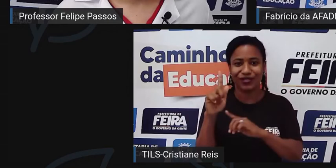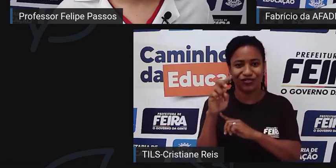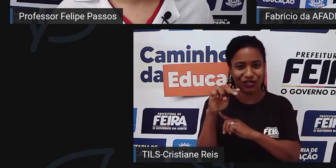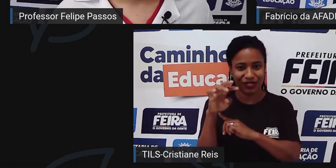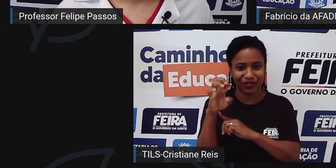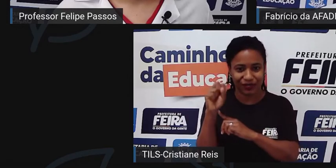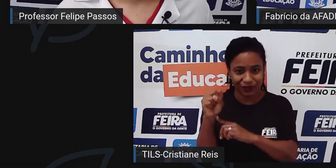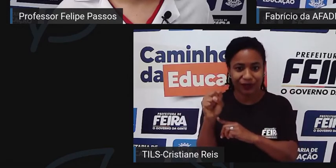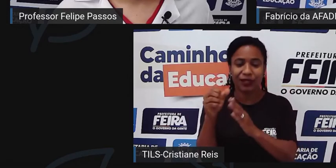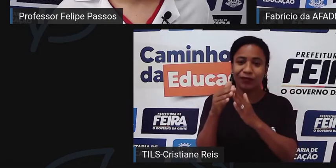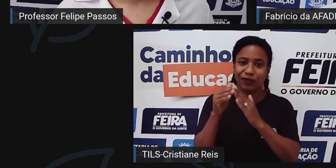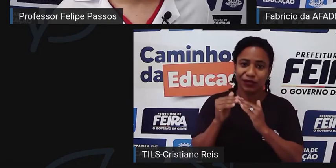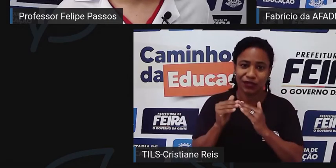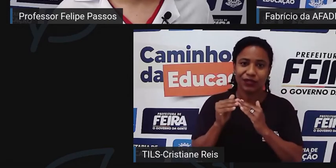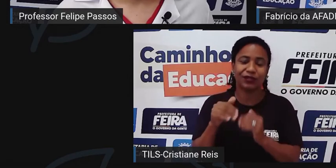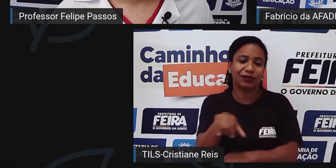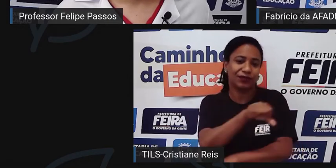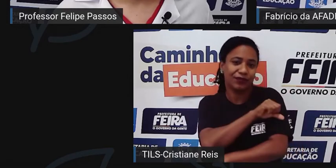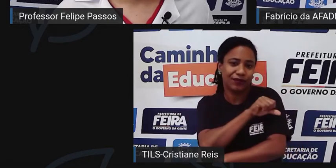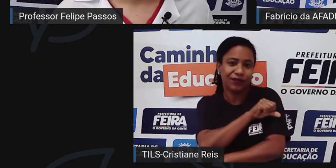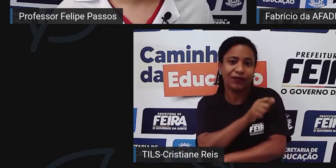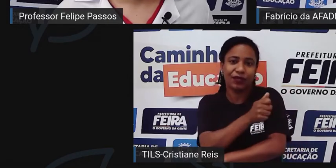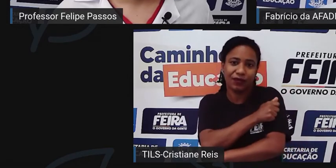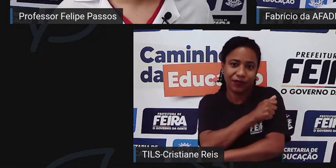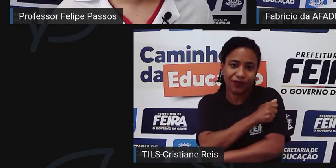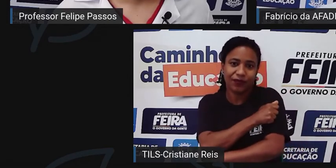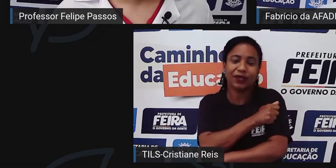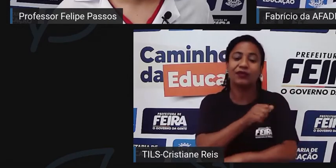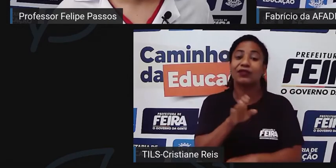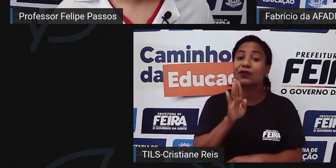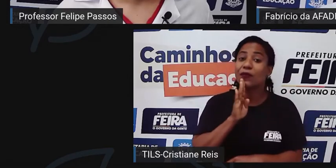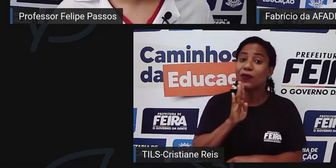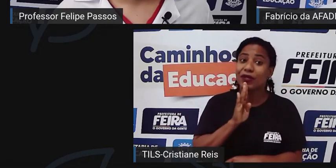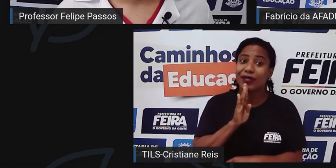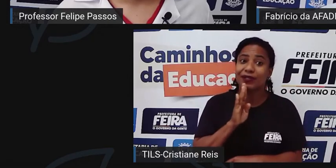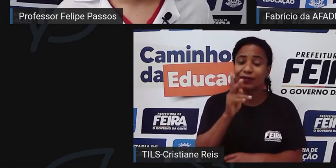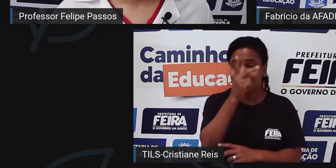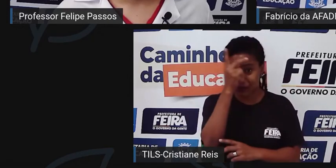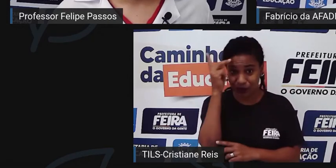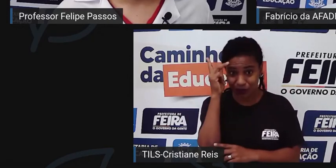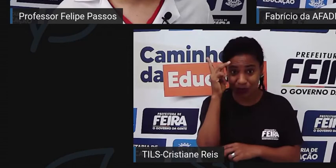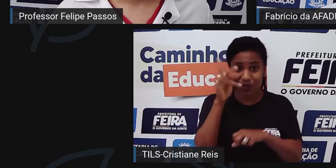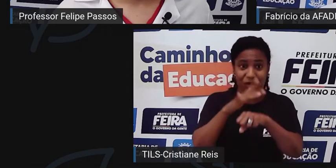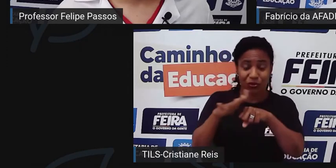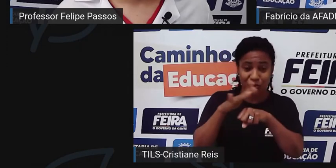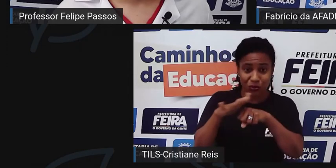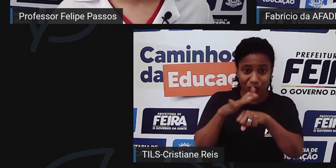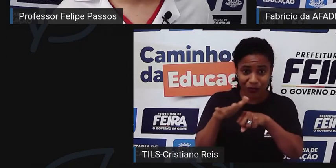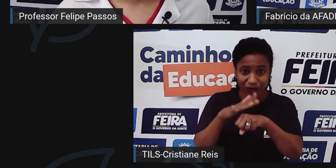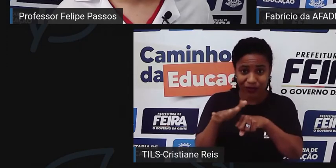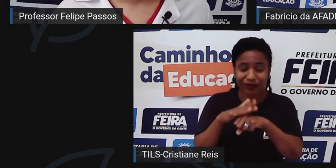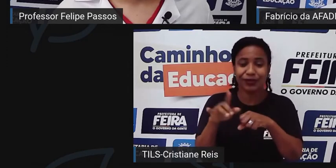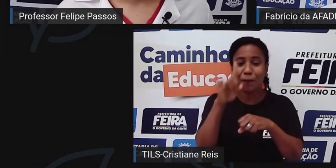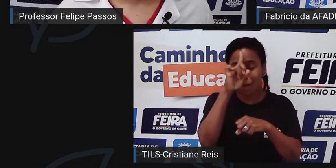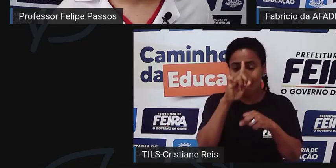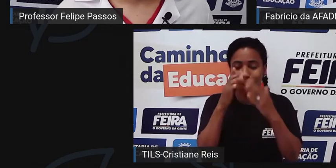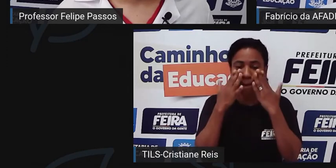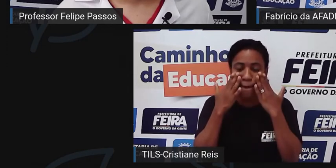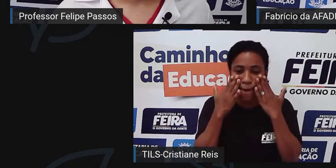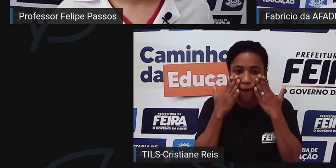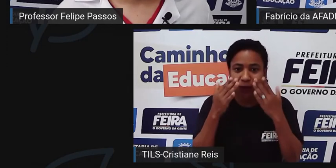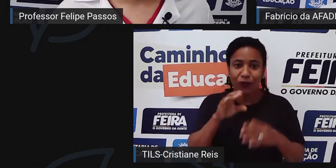os alunos do nono ano, se você conhecer a pessoa que tem a doença fosiforme, um colega seu de sala,